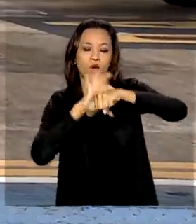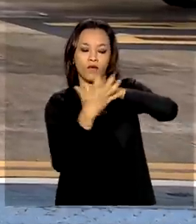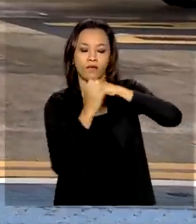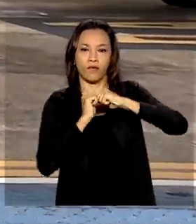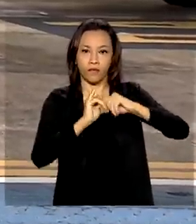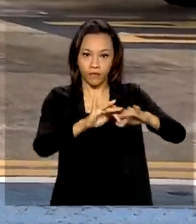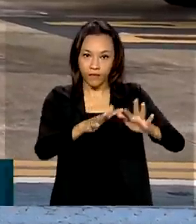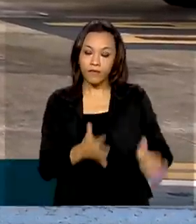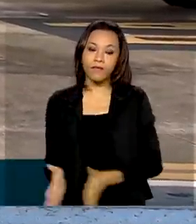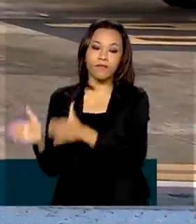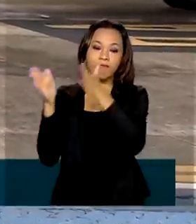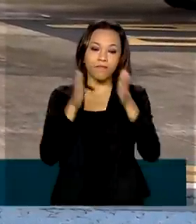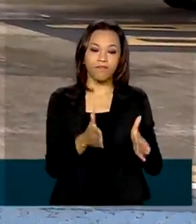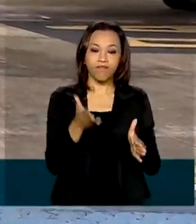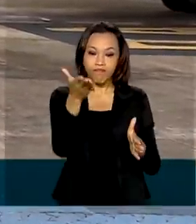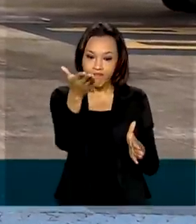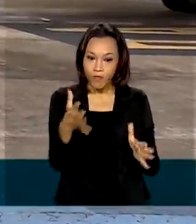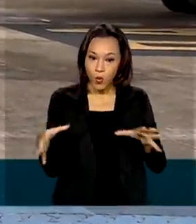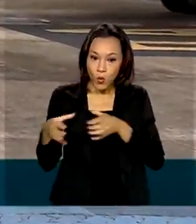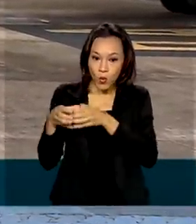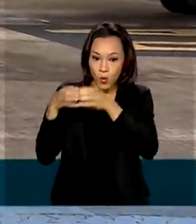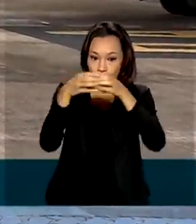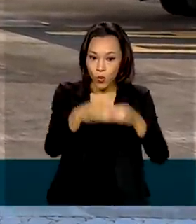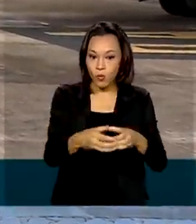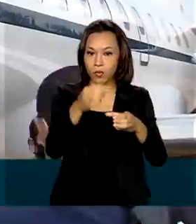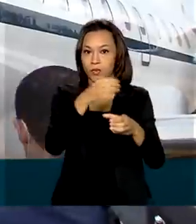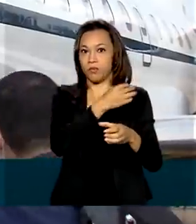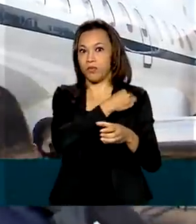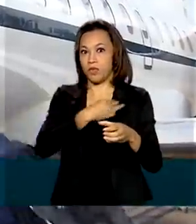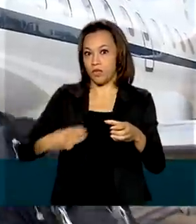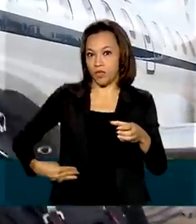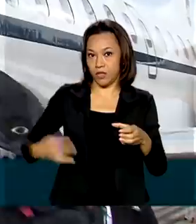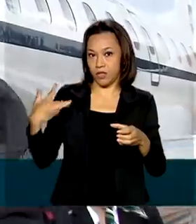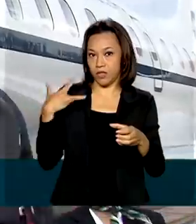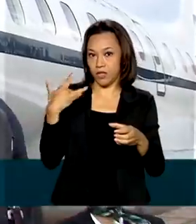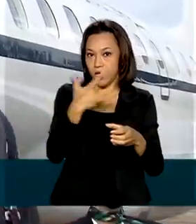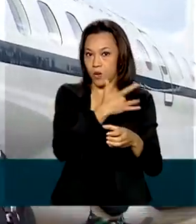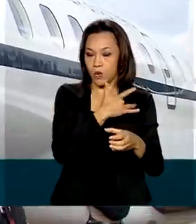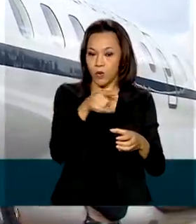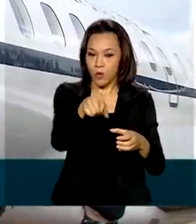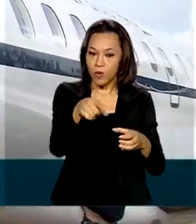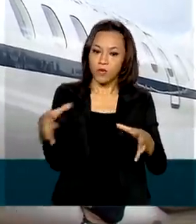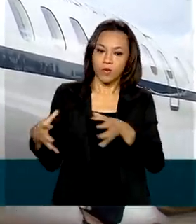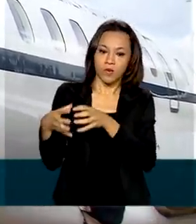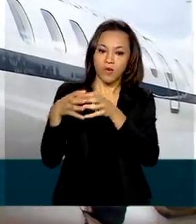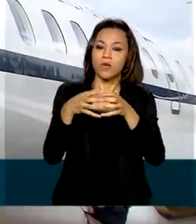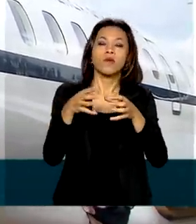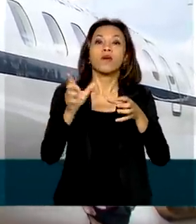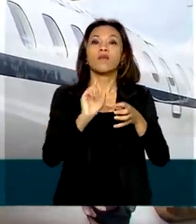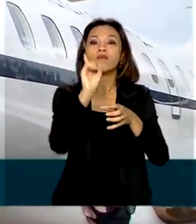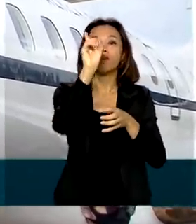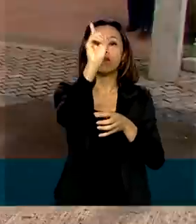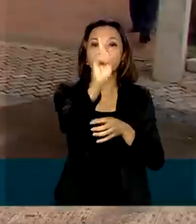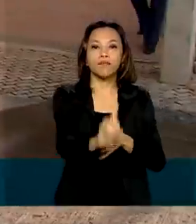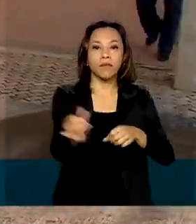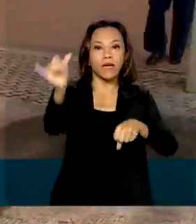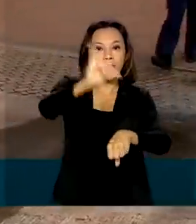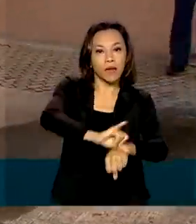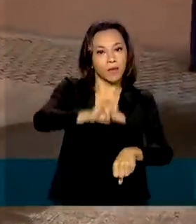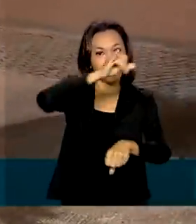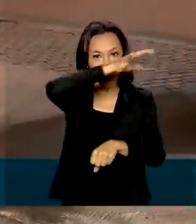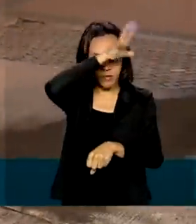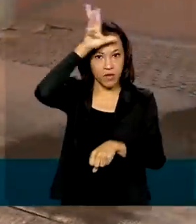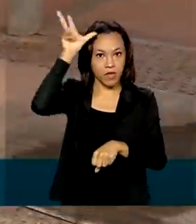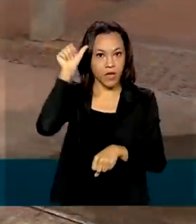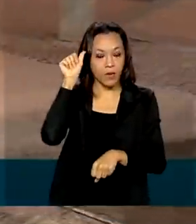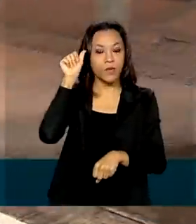A comitiva do Ministério da Saúde decolou na tarde de domingo da Base Aérea de Brasília com destino a Manaus. Segundo o